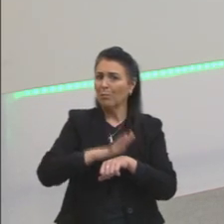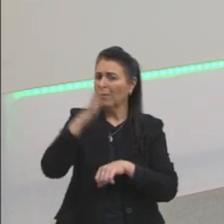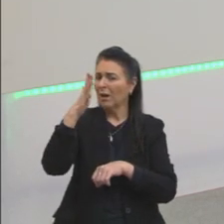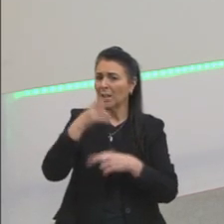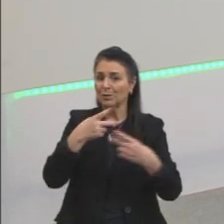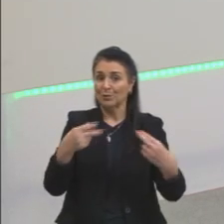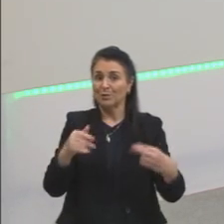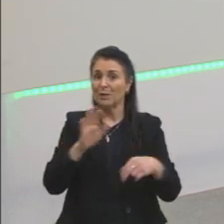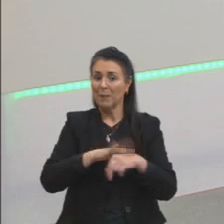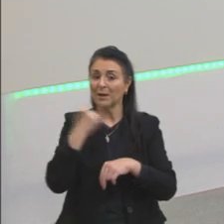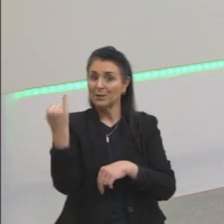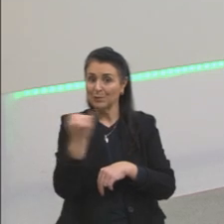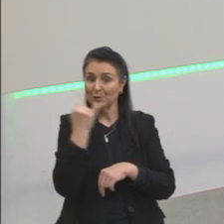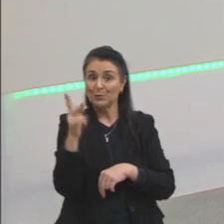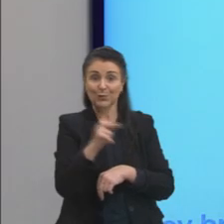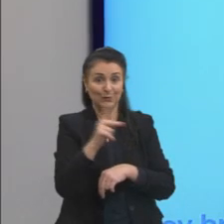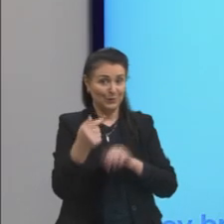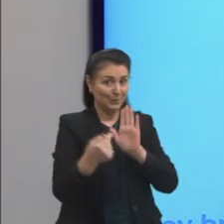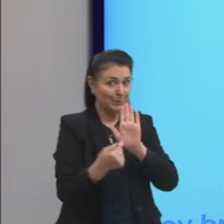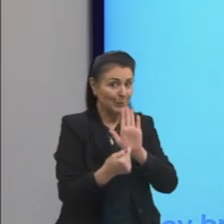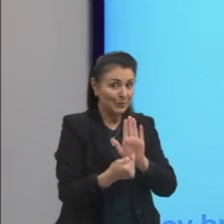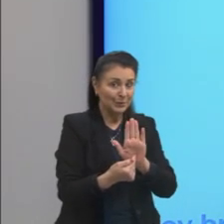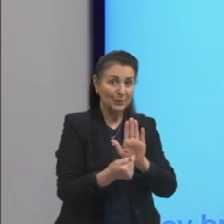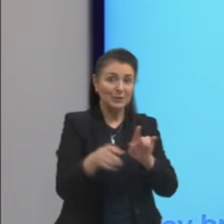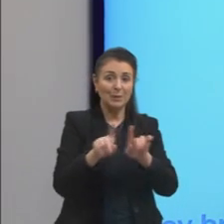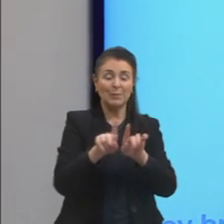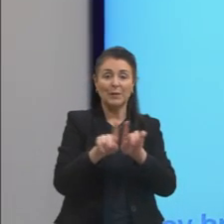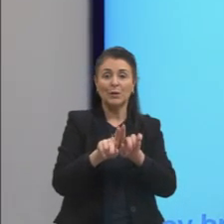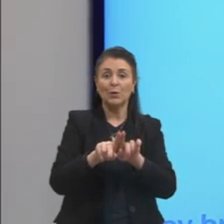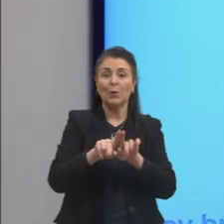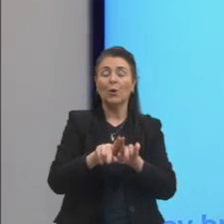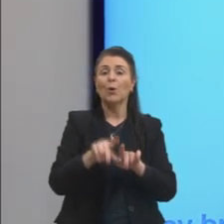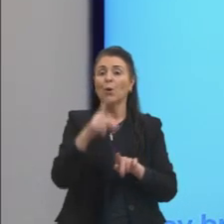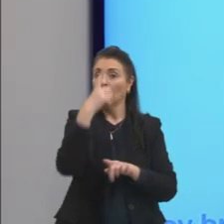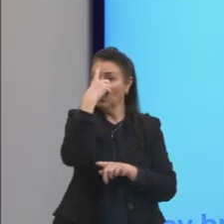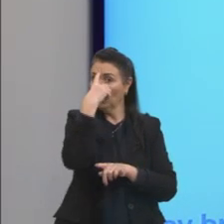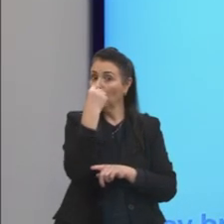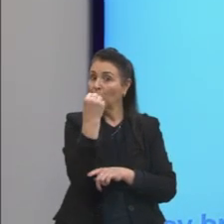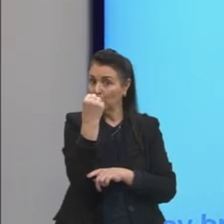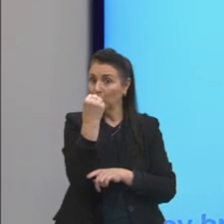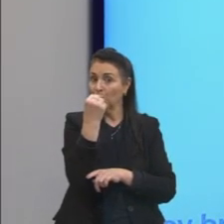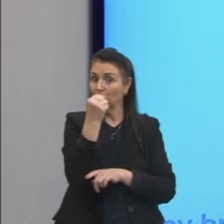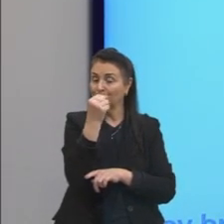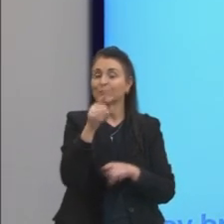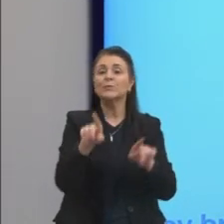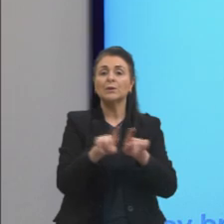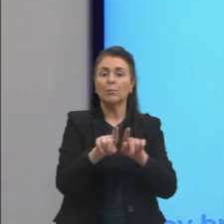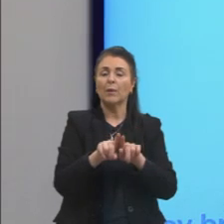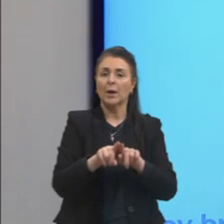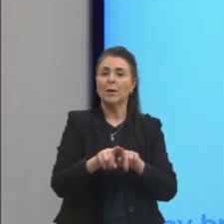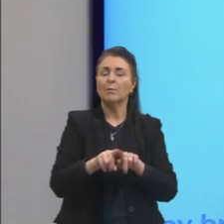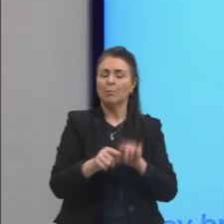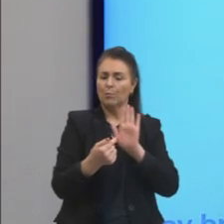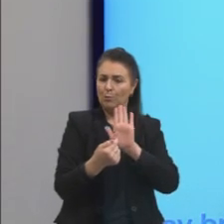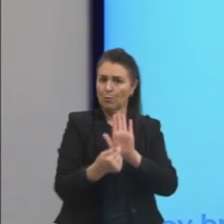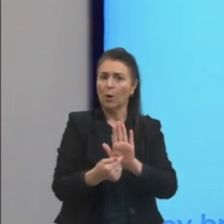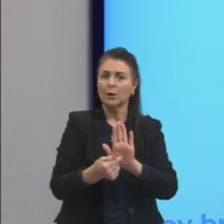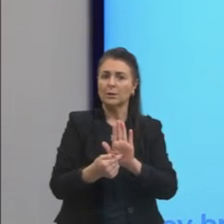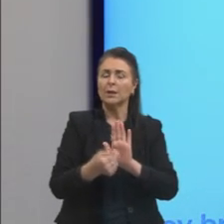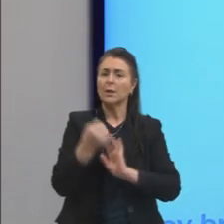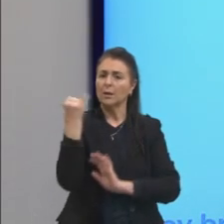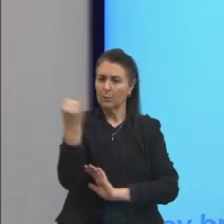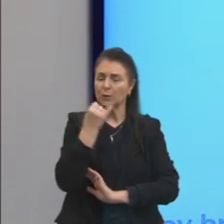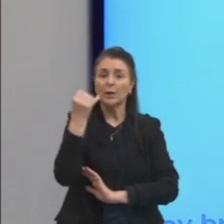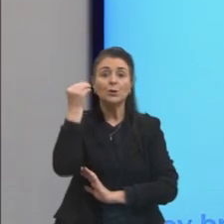importantes são esses, o David Hume e o Luke que vão apostar no conhecimento empírico dos